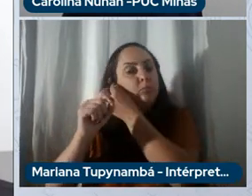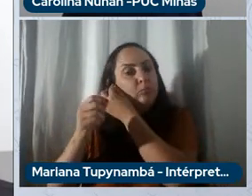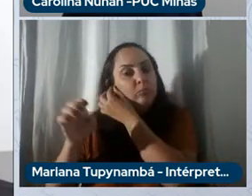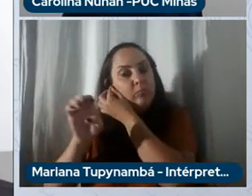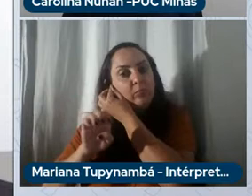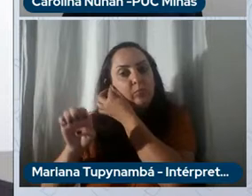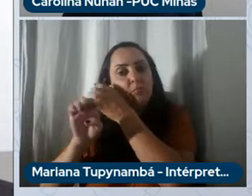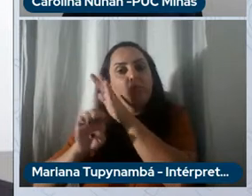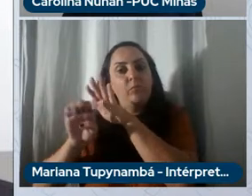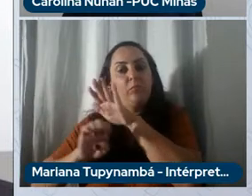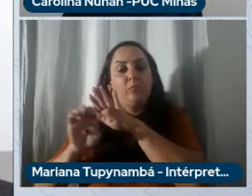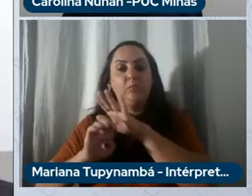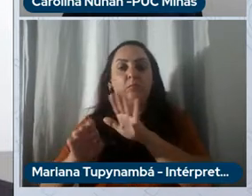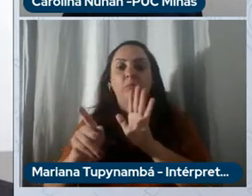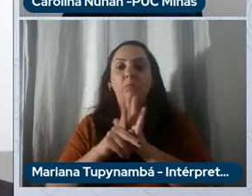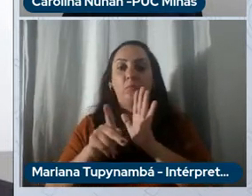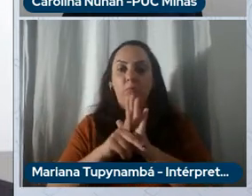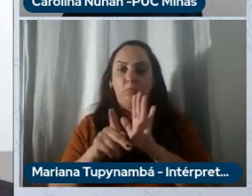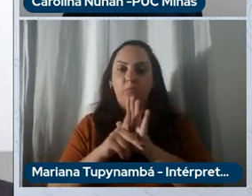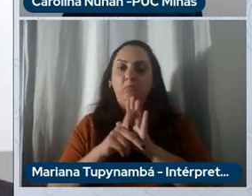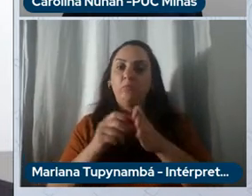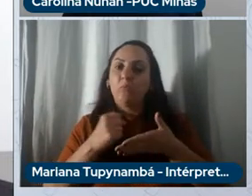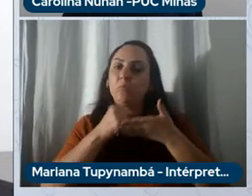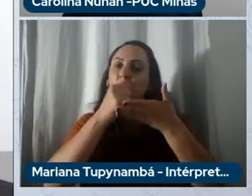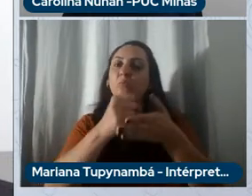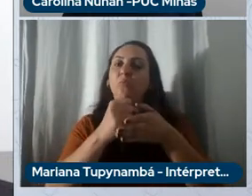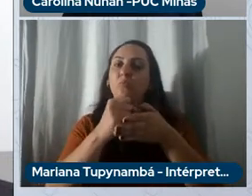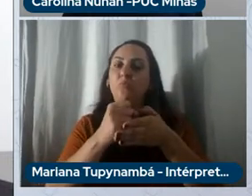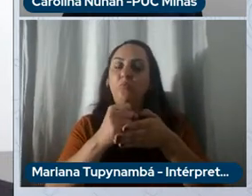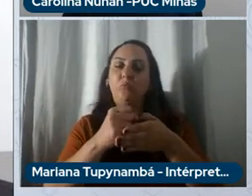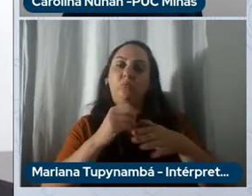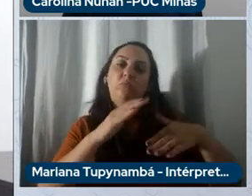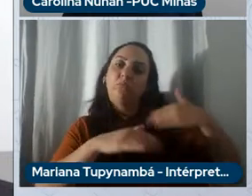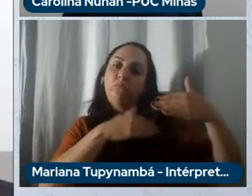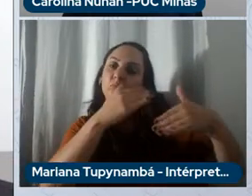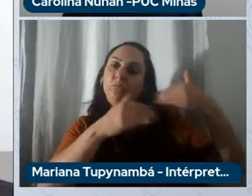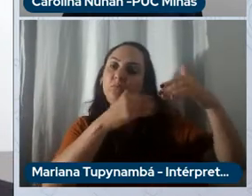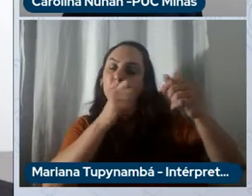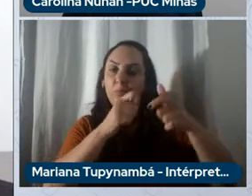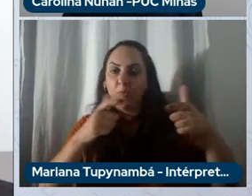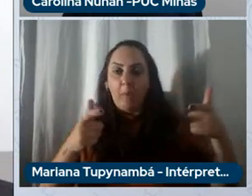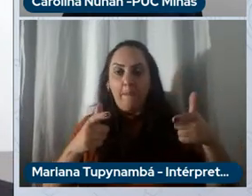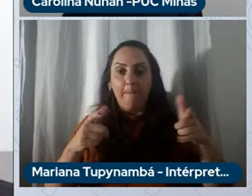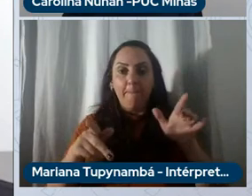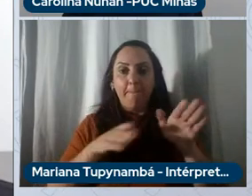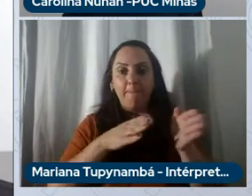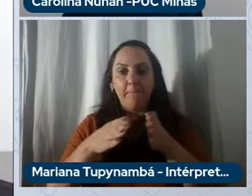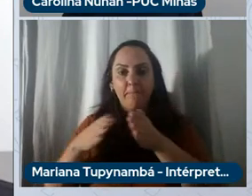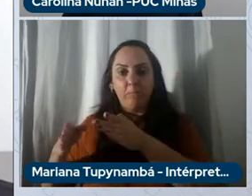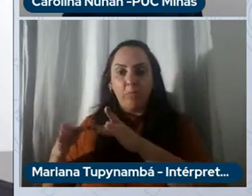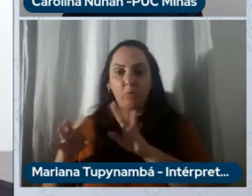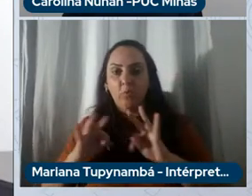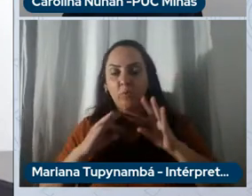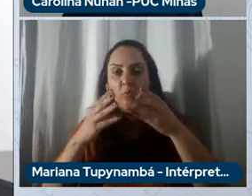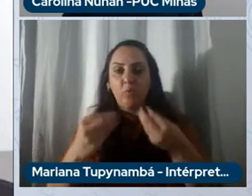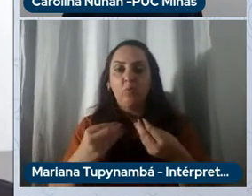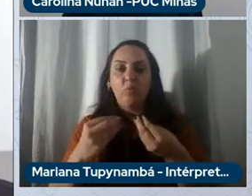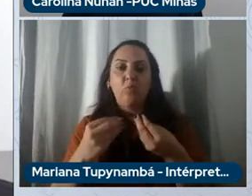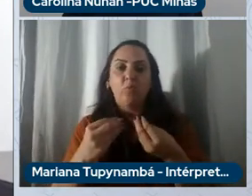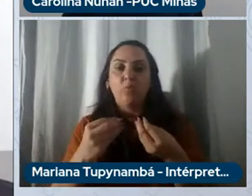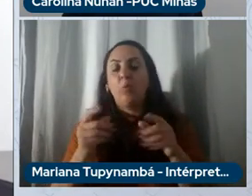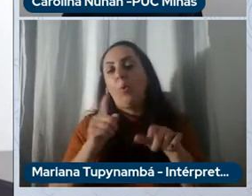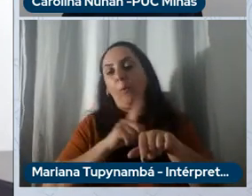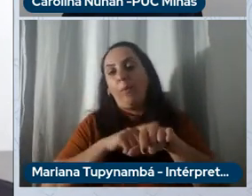aumentar a eficiência do processo aumentar a produtividade reduzir os tempos mortos ou seja não dedicados